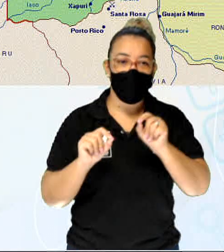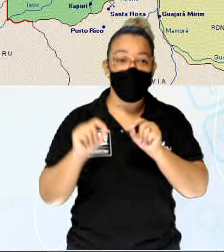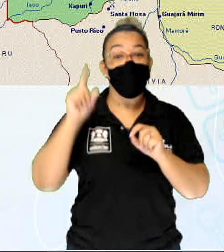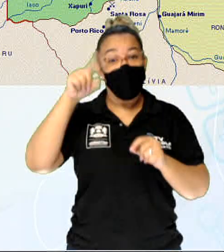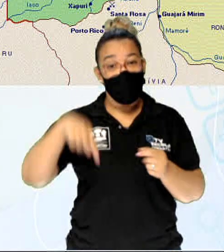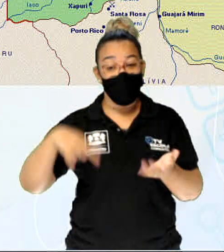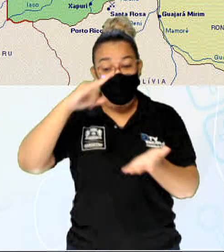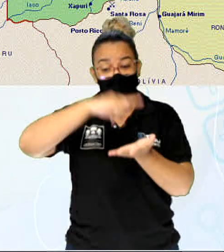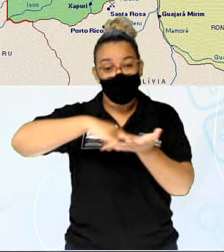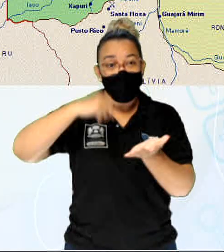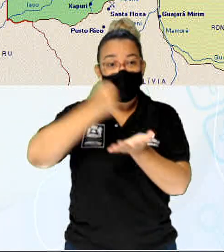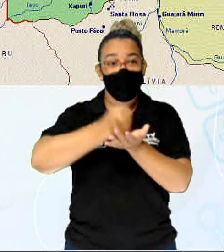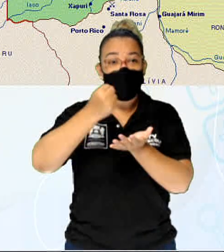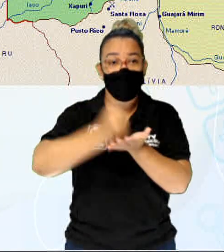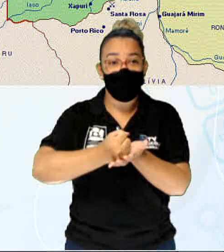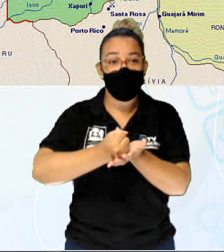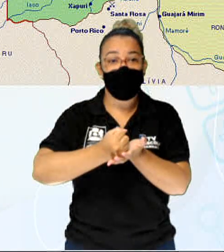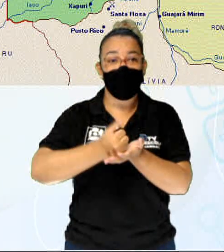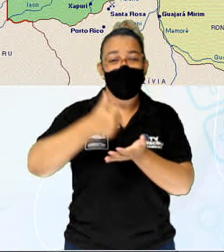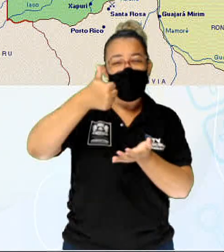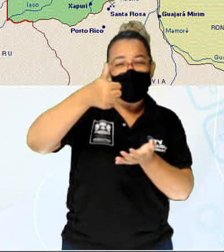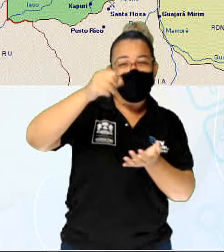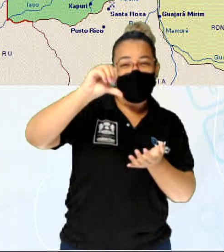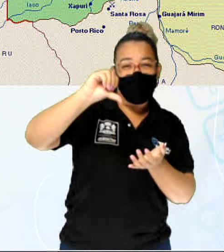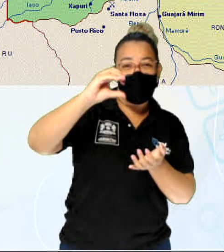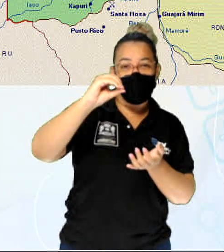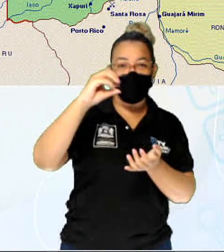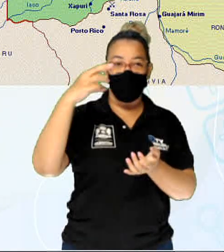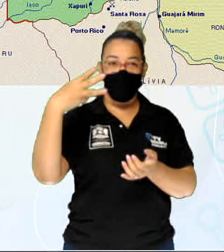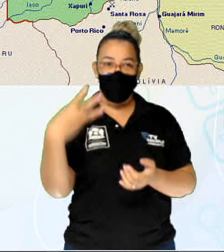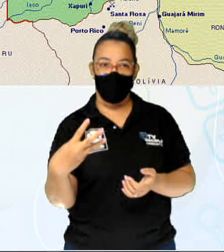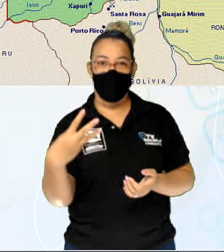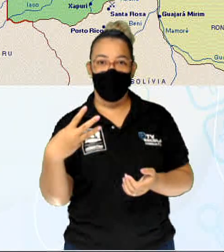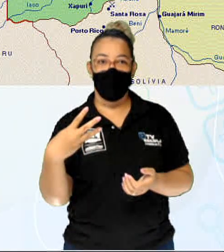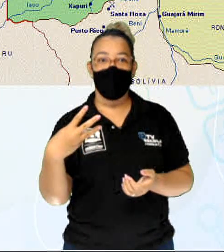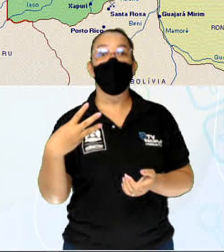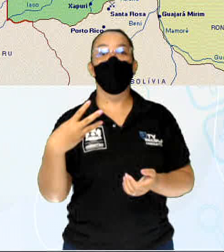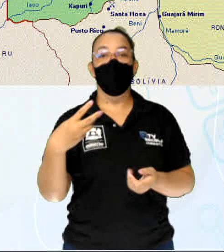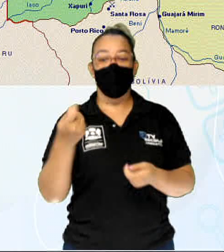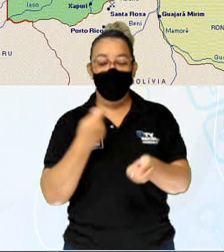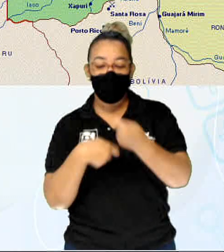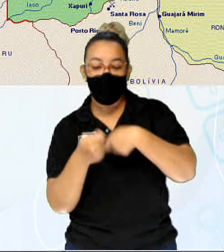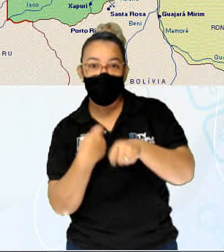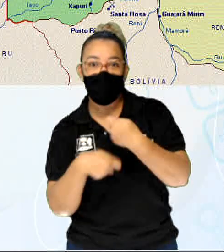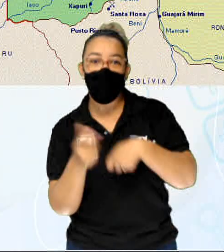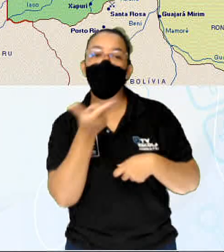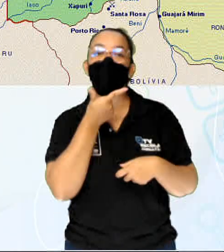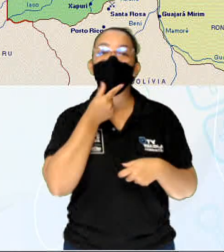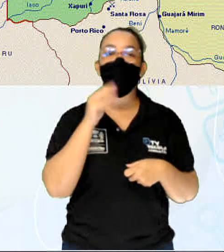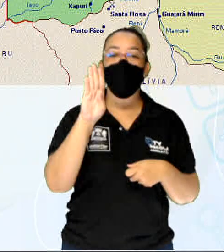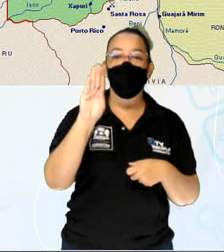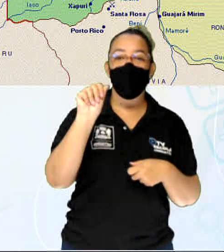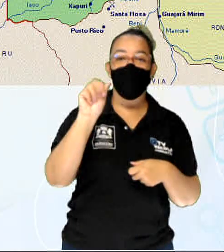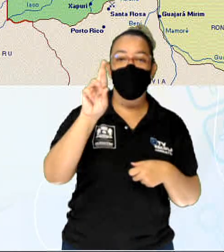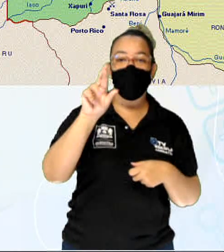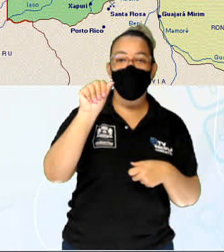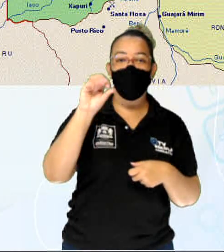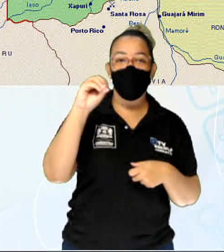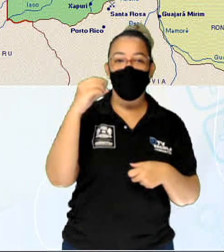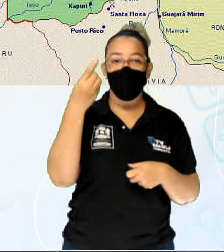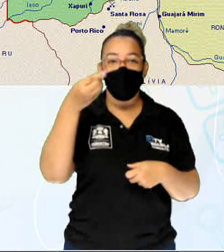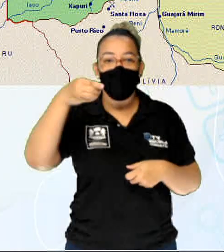Petrópolis. Olha só, 1903, negociado pelo Barão do Rio Branco com a Bolívia, que